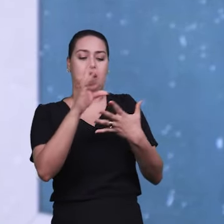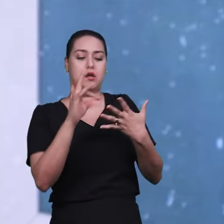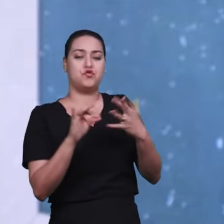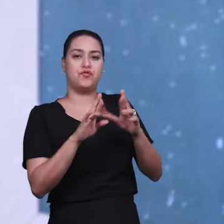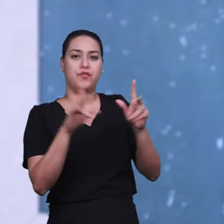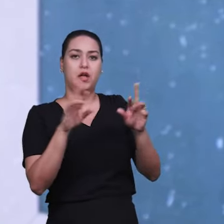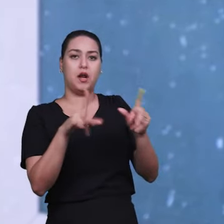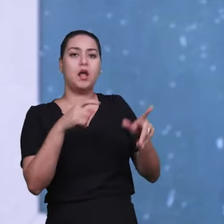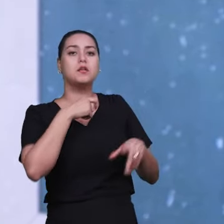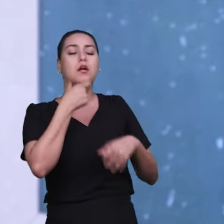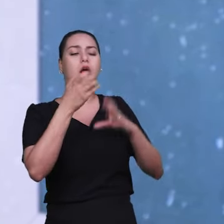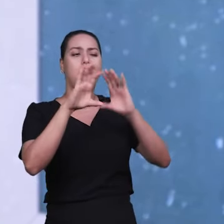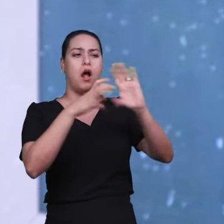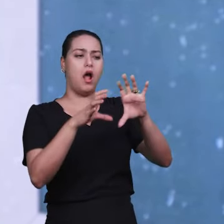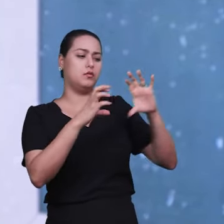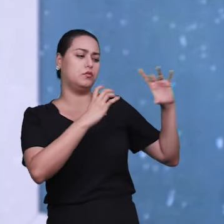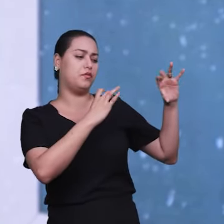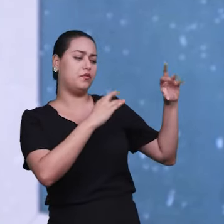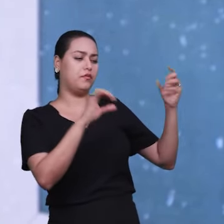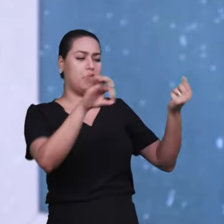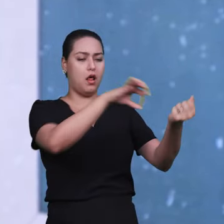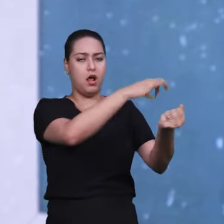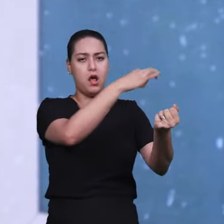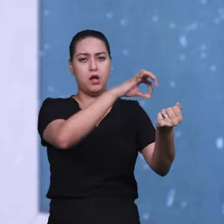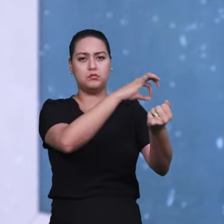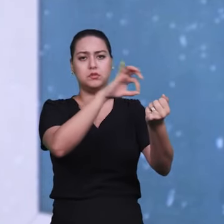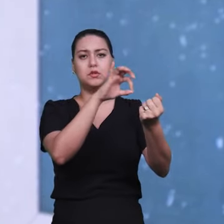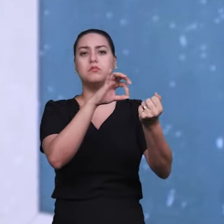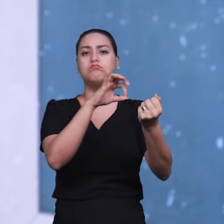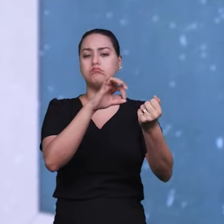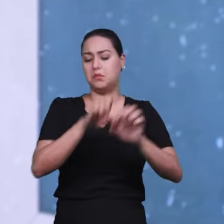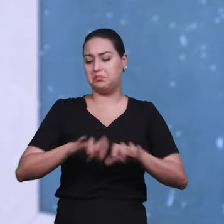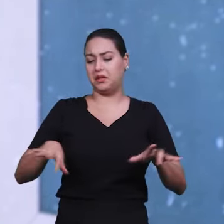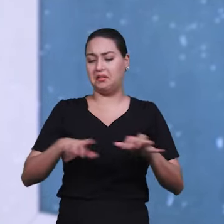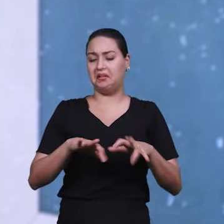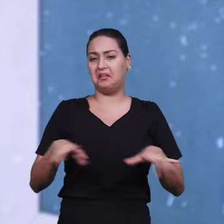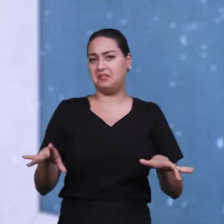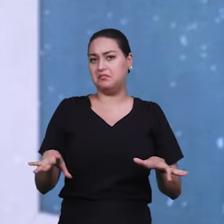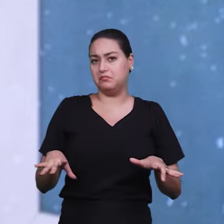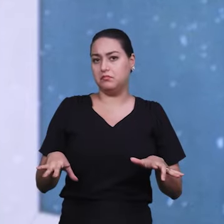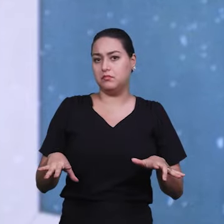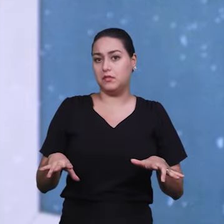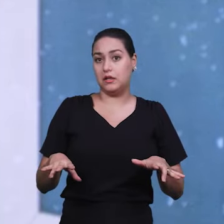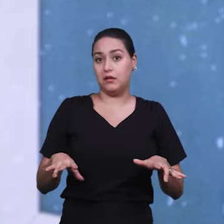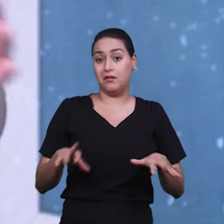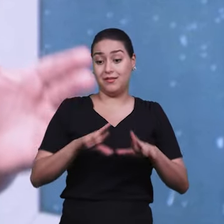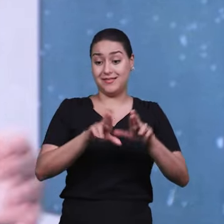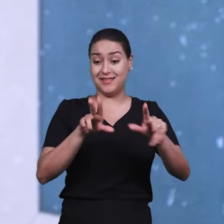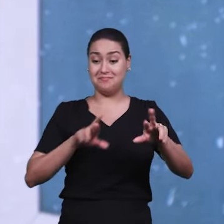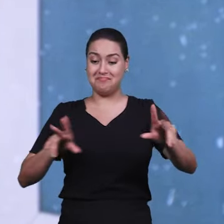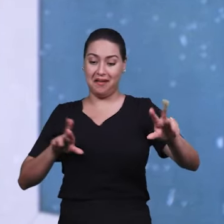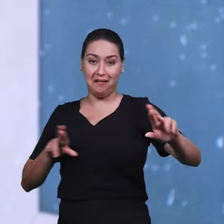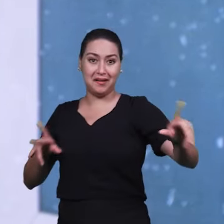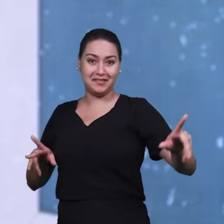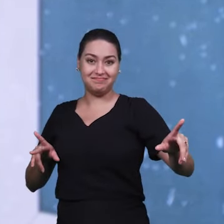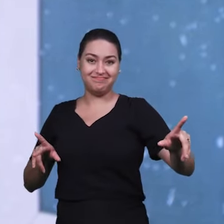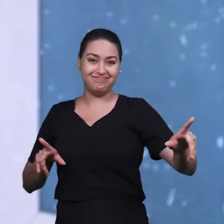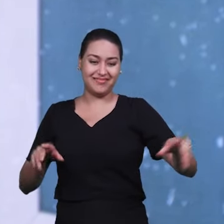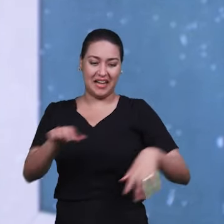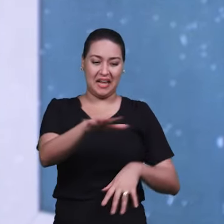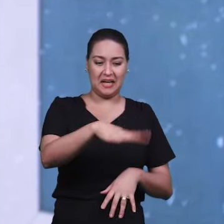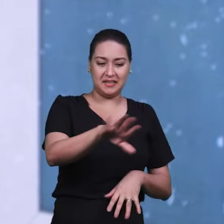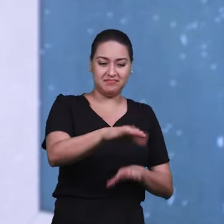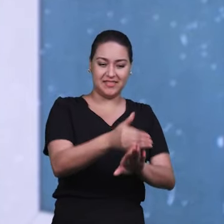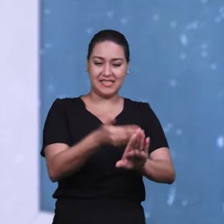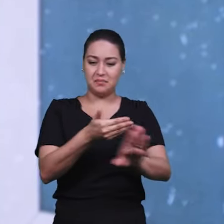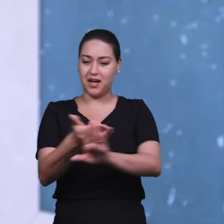lírico, performance em canto lírico. Então, as honestidades, elas são bem já diferenciadas em cada área de atuação. Já